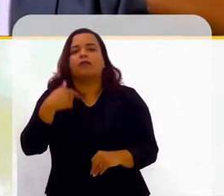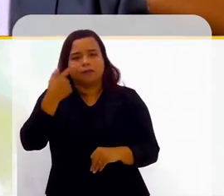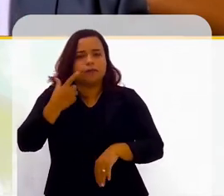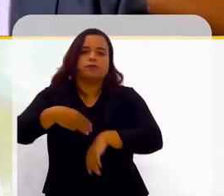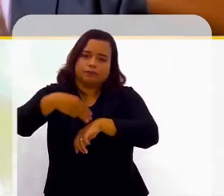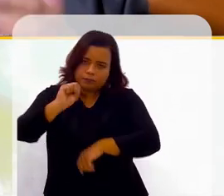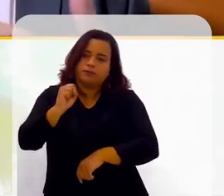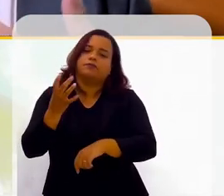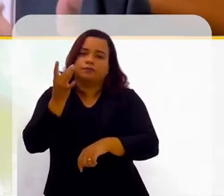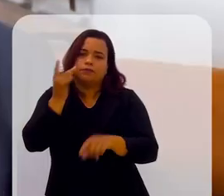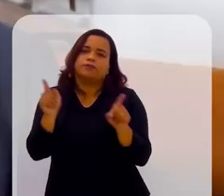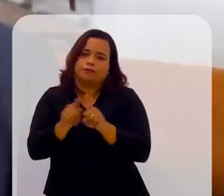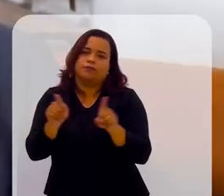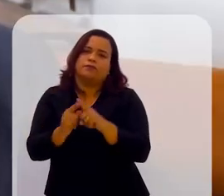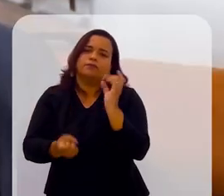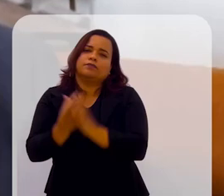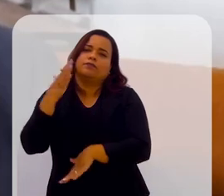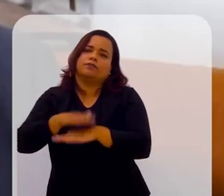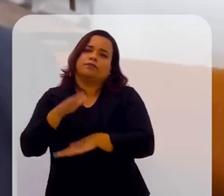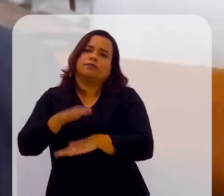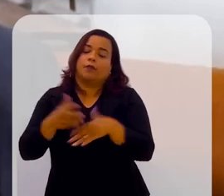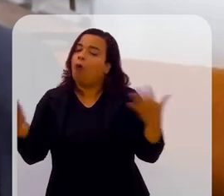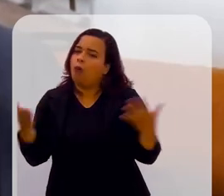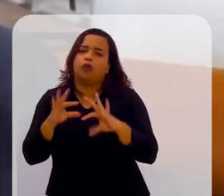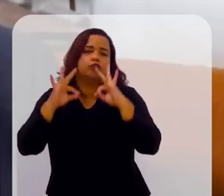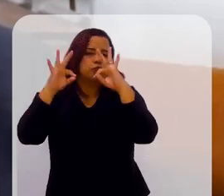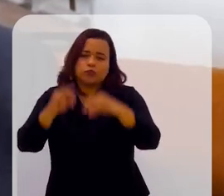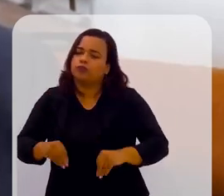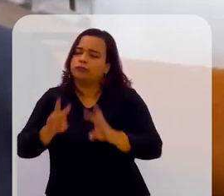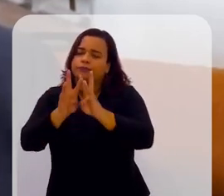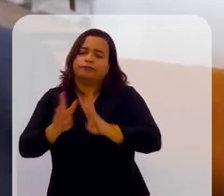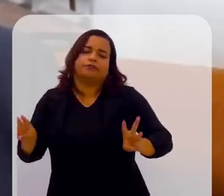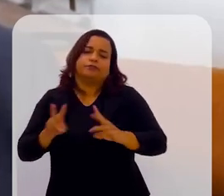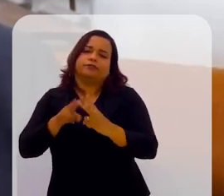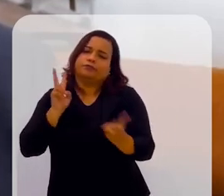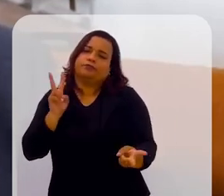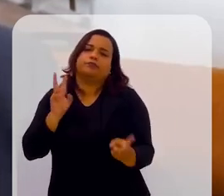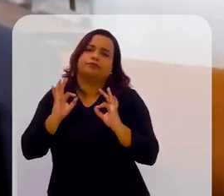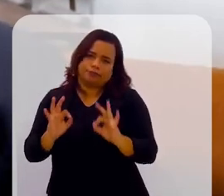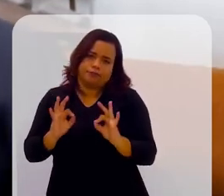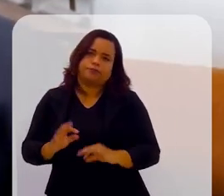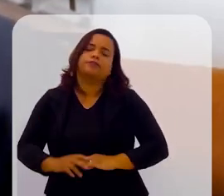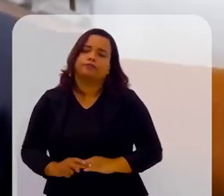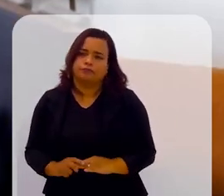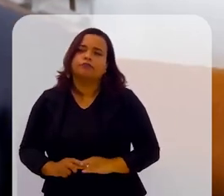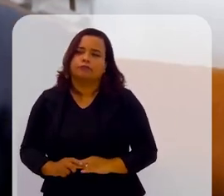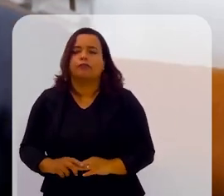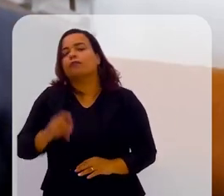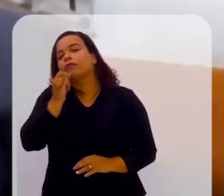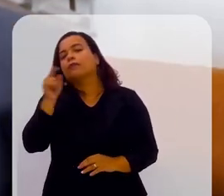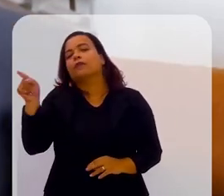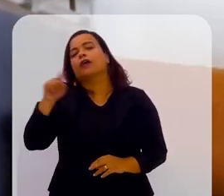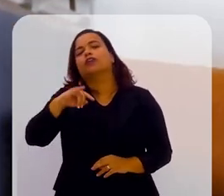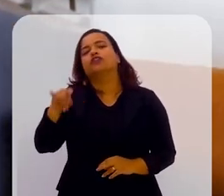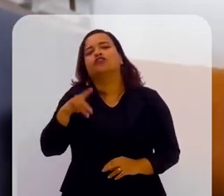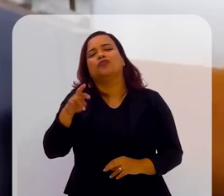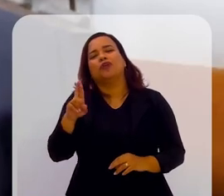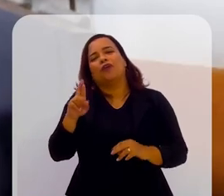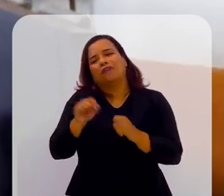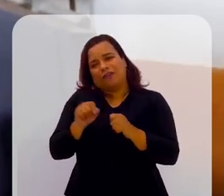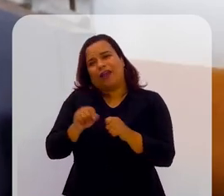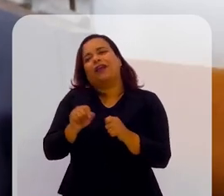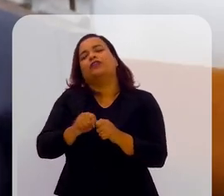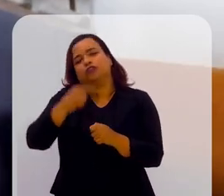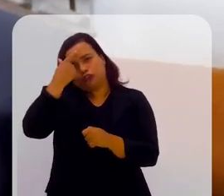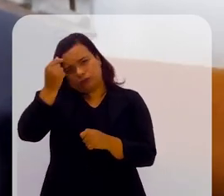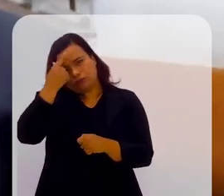mestrados presenciais. Os nossos mestrados, hoje, a pessoa faz integralmente via internet. Então, por exemplo, o Júlio fez graduação e fez mestrado